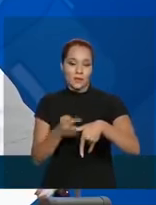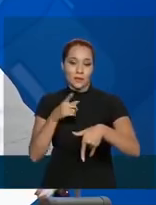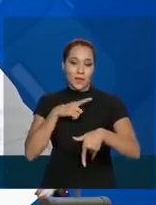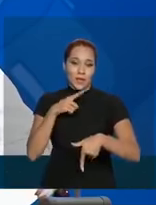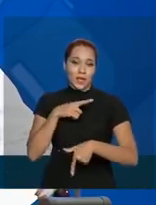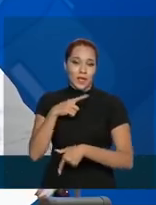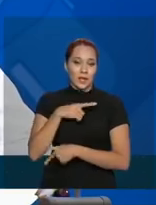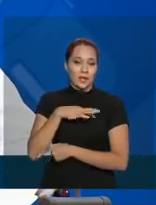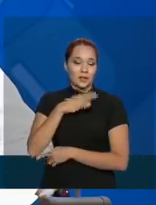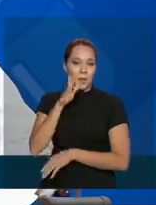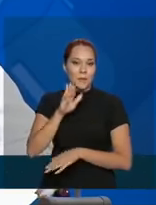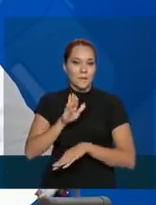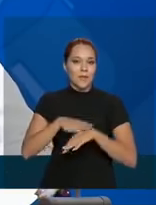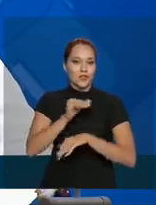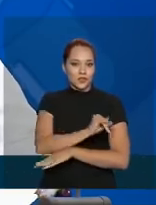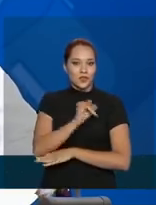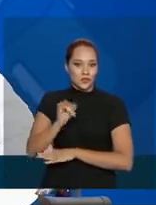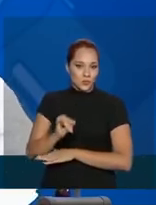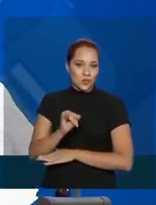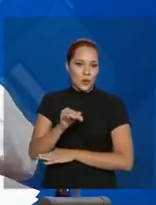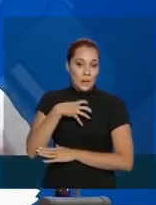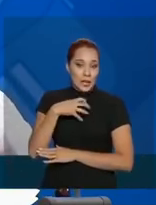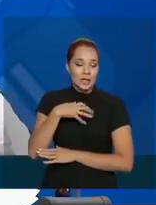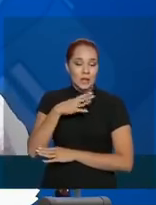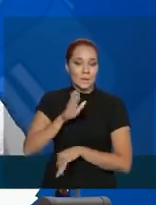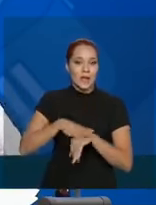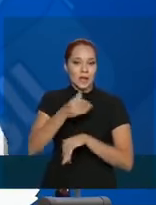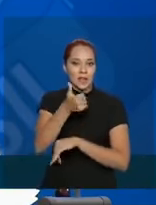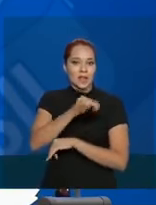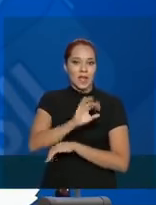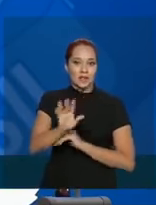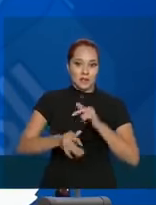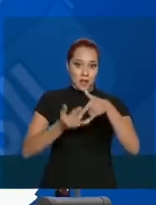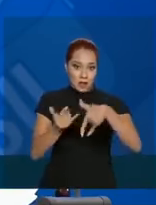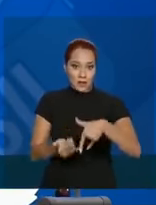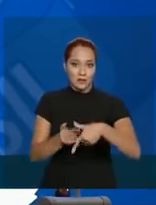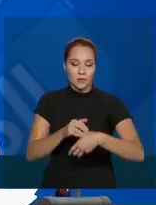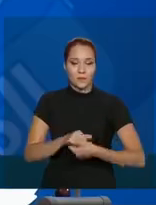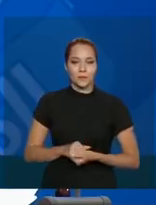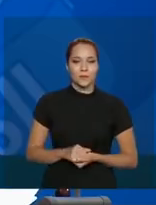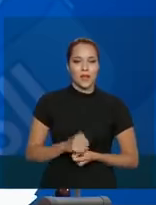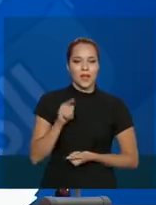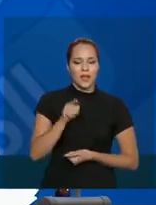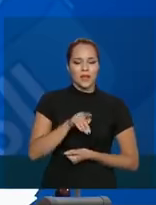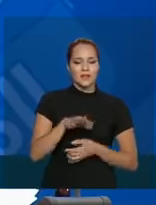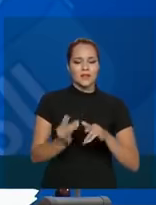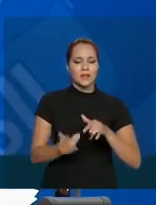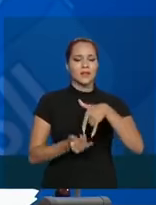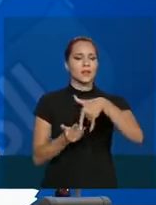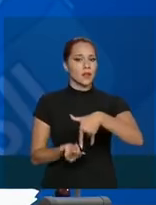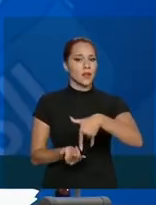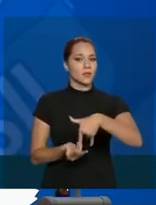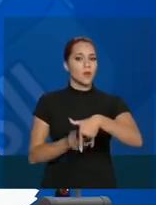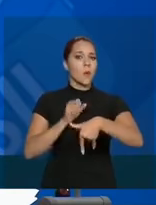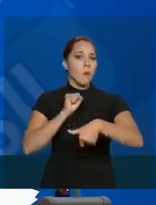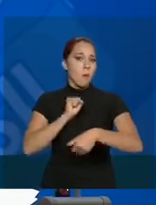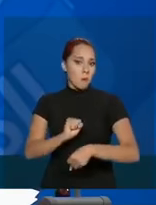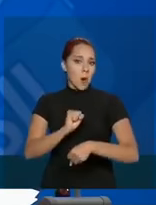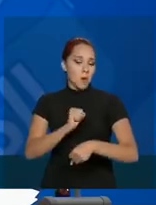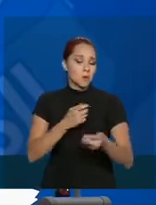no Instituto Couto Maia, 40 leitos. Esses leitos, eles podem ser leitos que foram